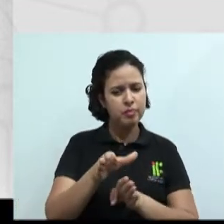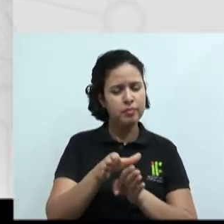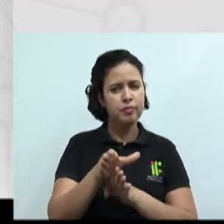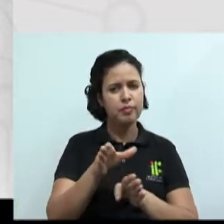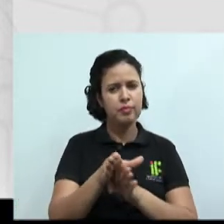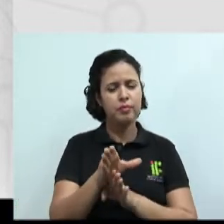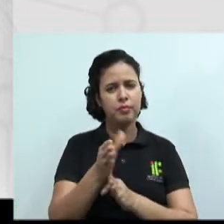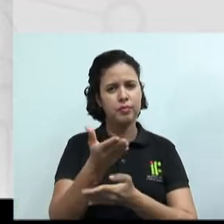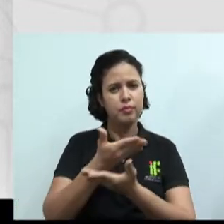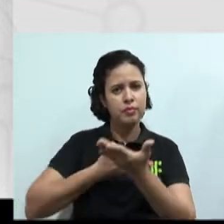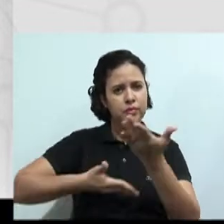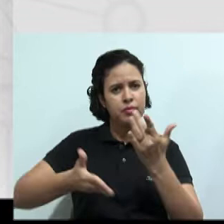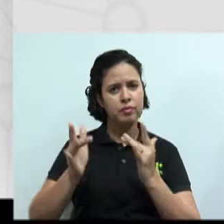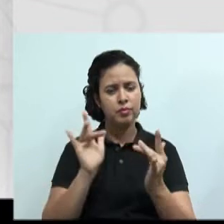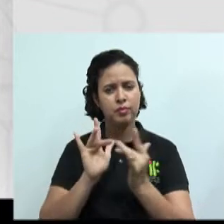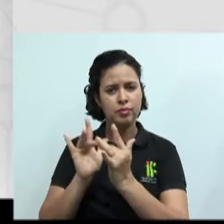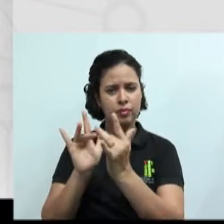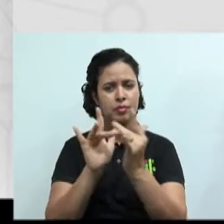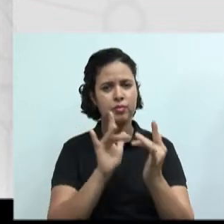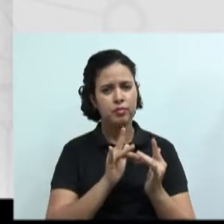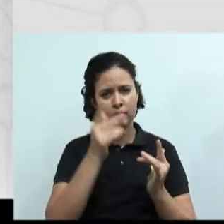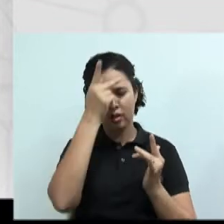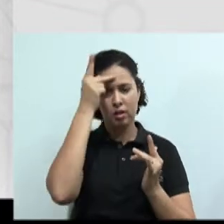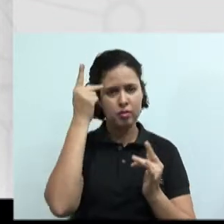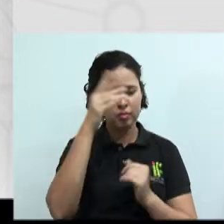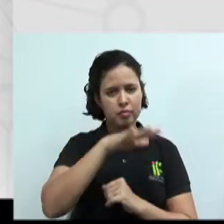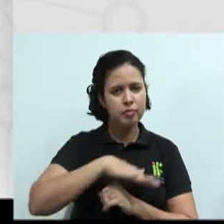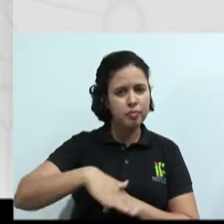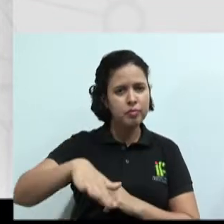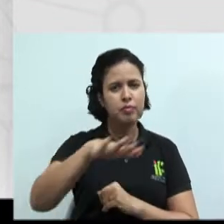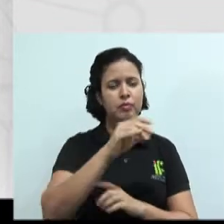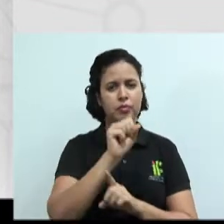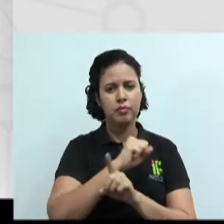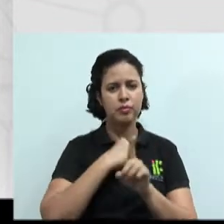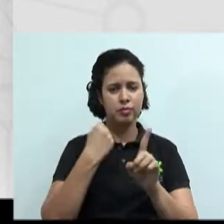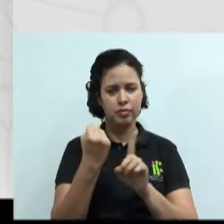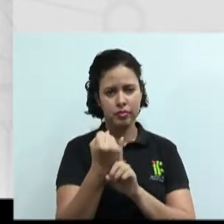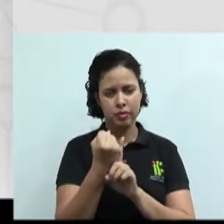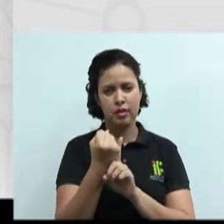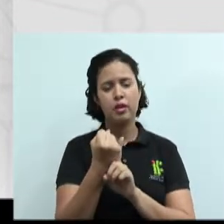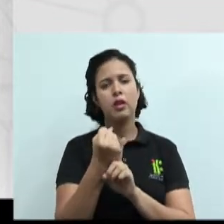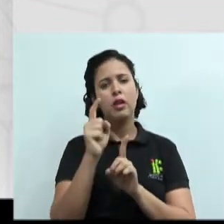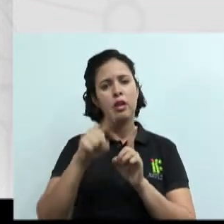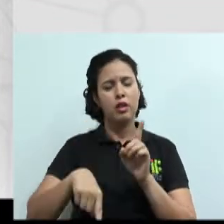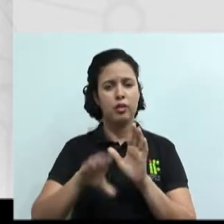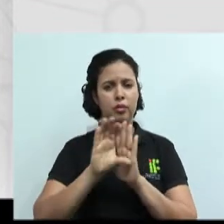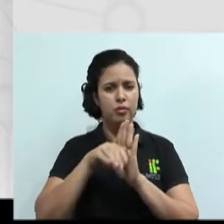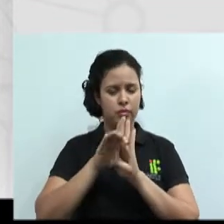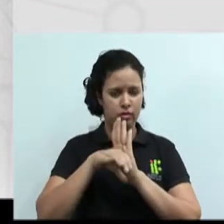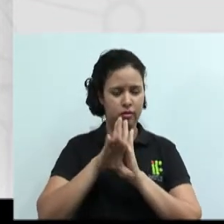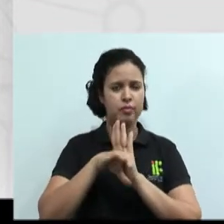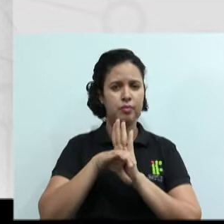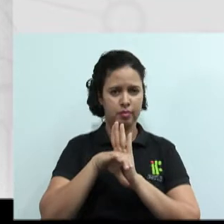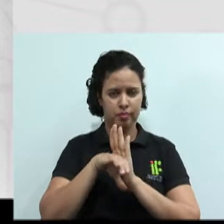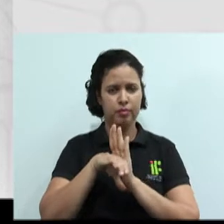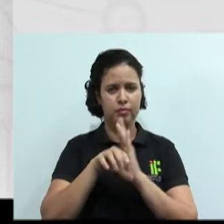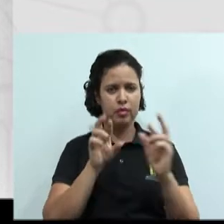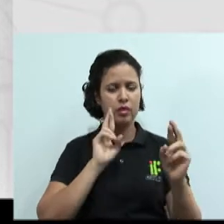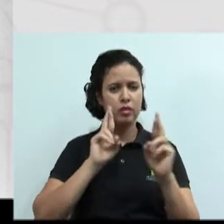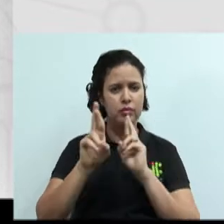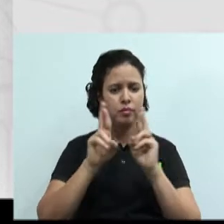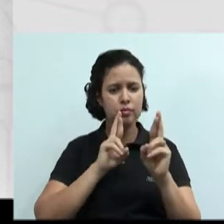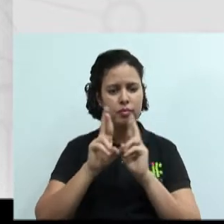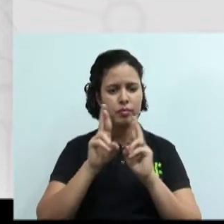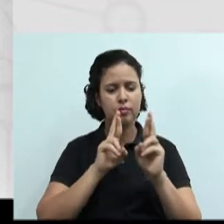as interações entre membros de uma sociedade. E o conceito de relação social, da área aí da sociologia, ele foi estudado